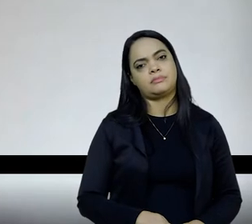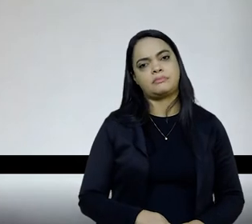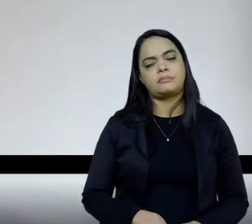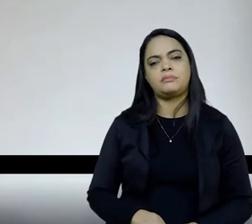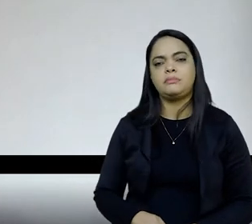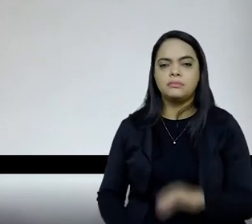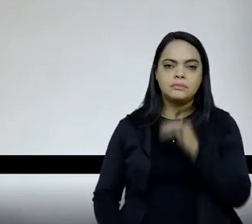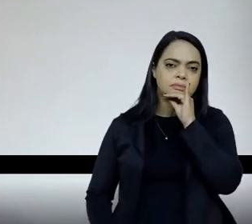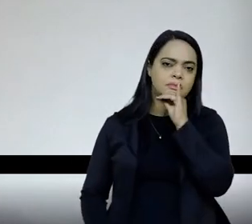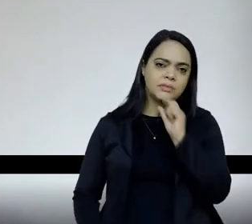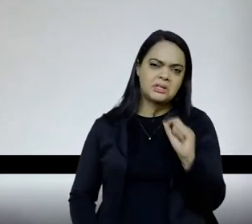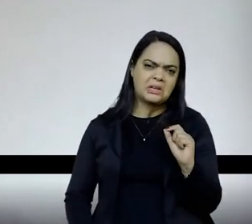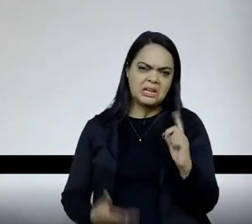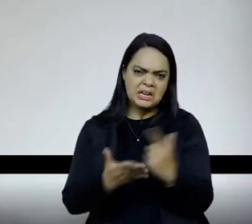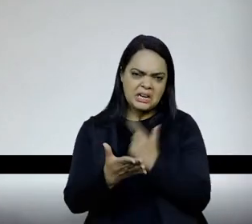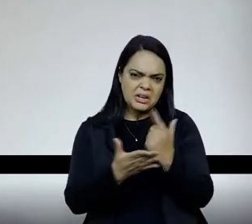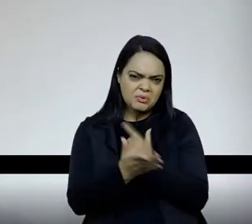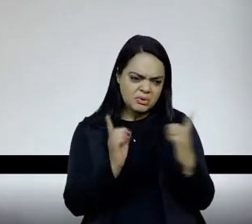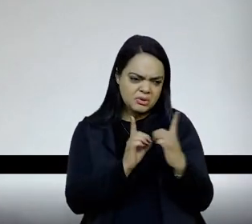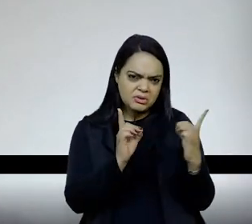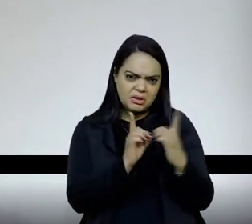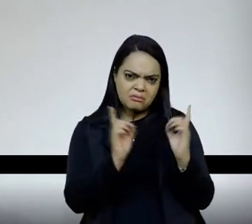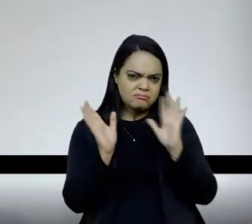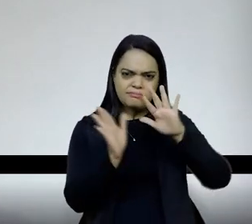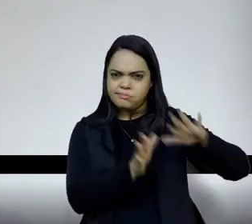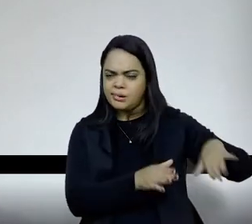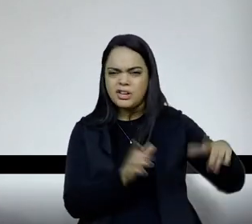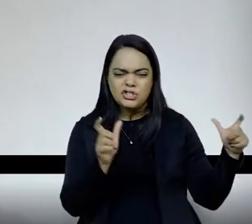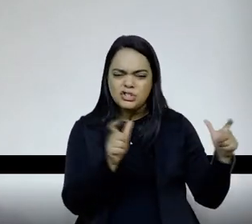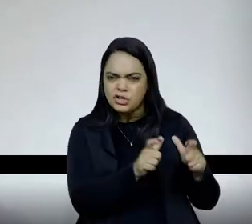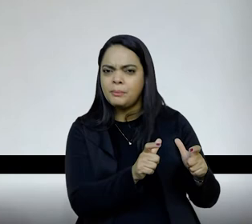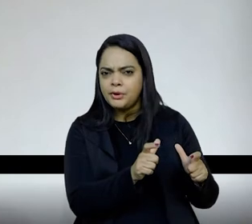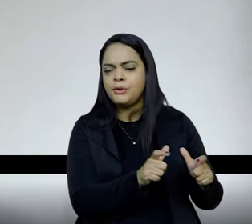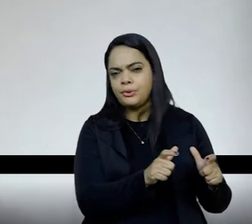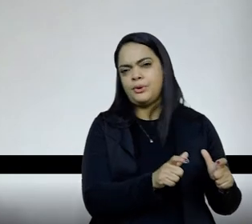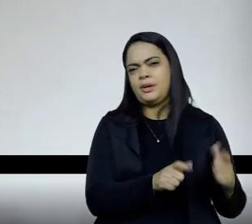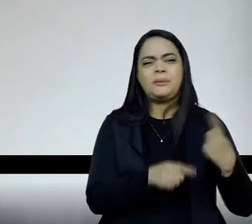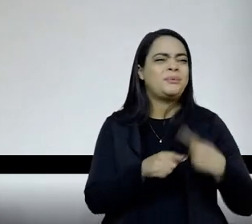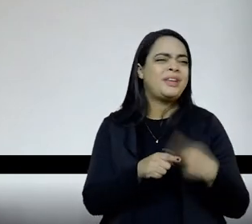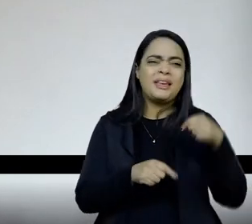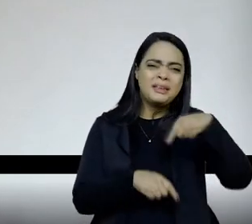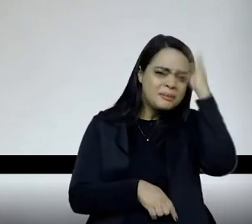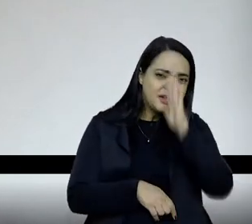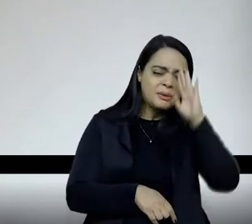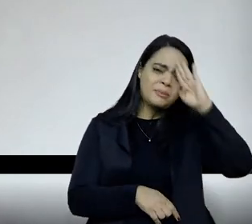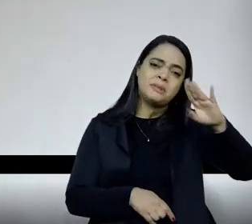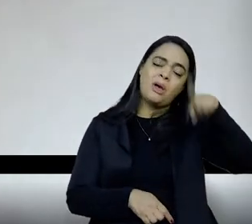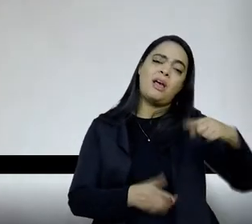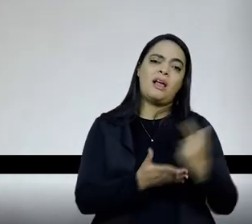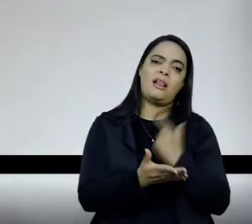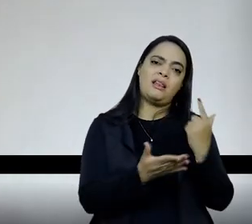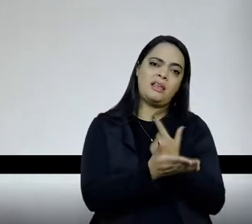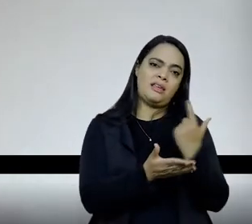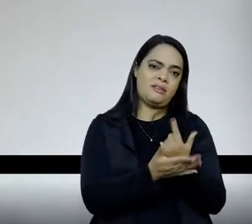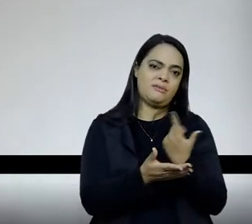uso, por exemplo, de livro didático que é tão forte no Brasil e ele é forte justamente no entroncamento com as condições